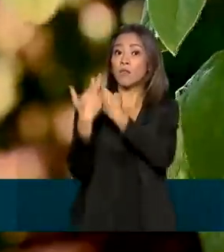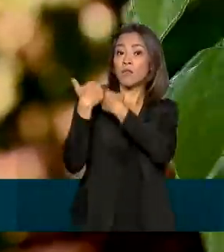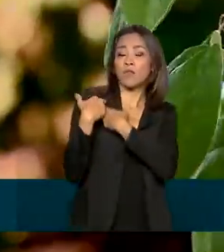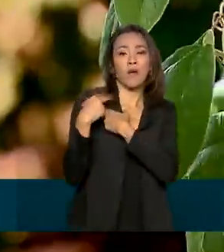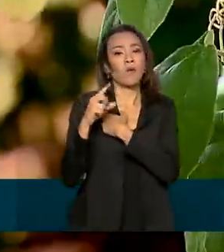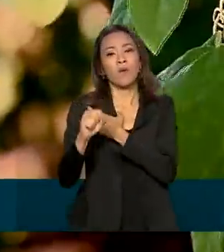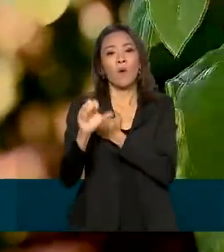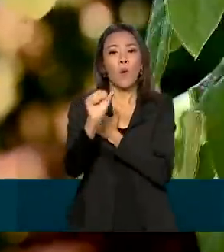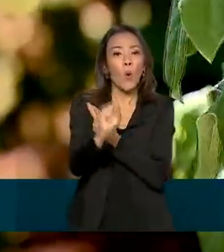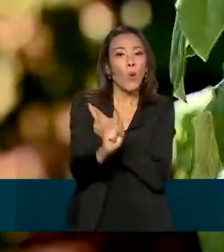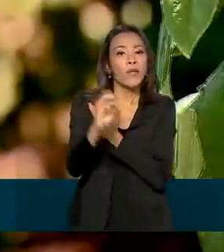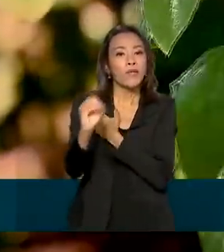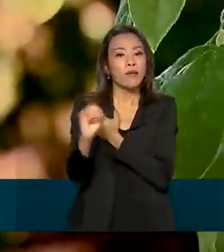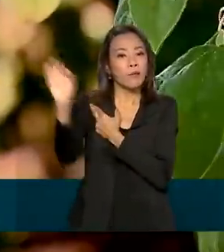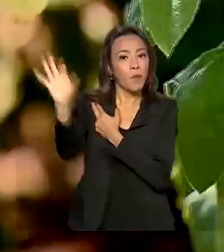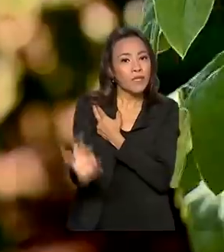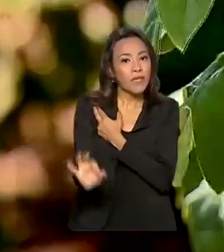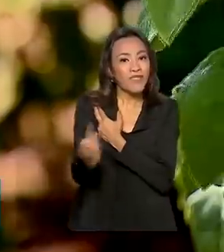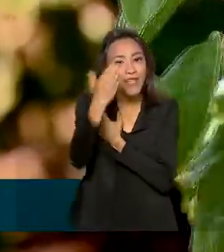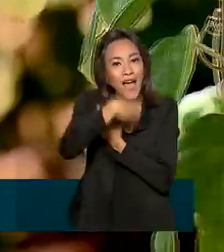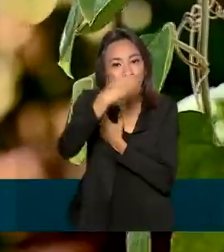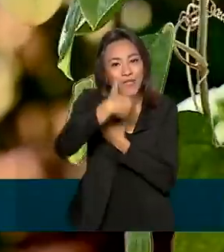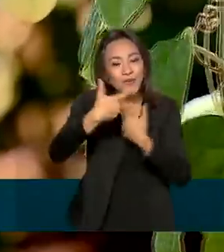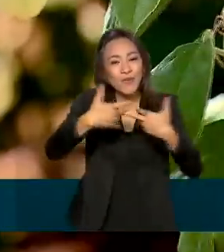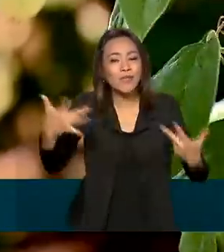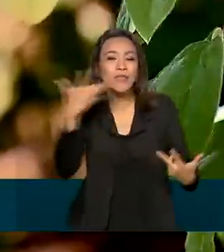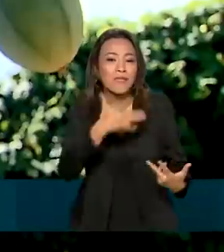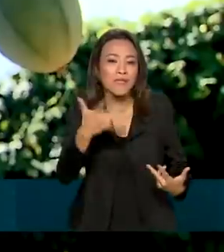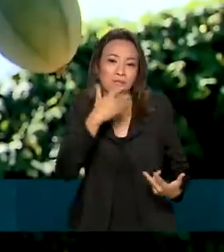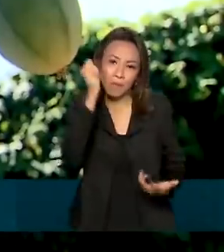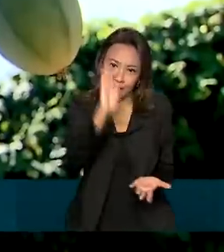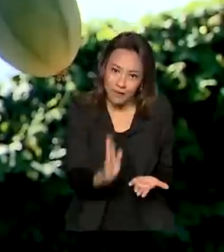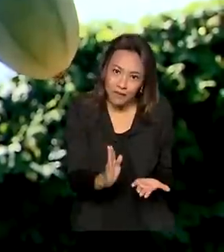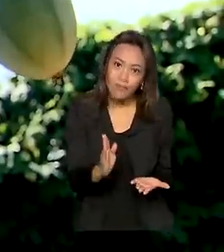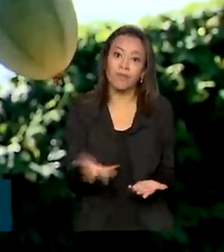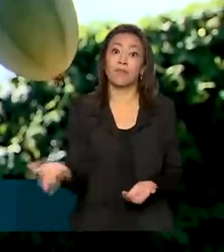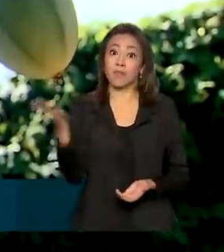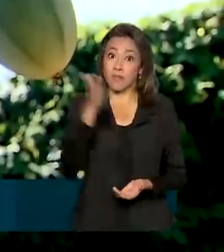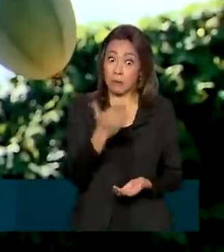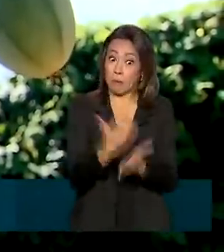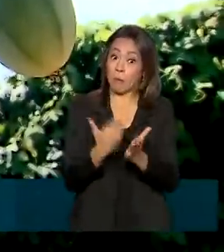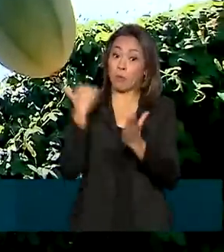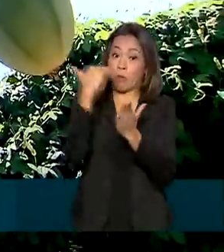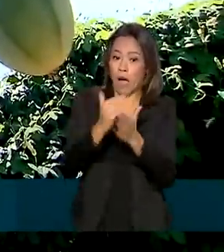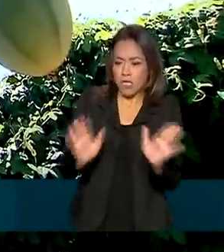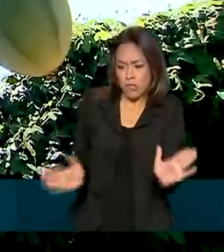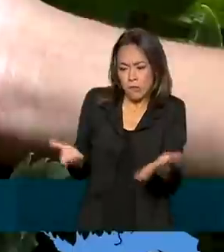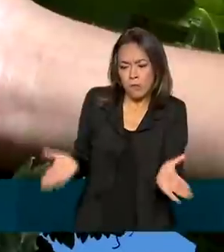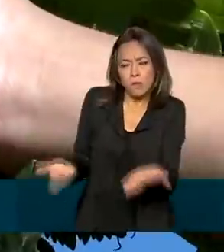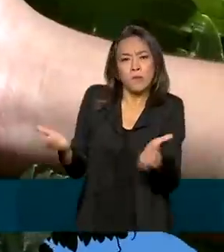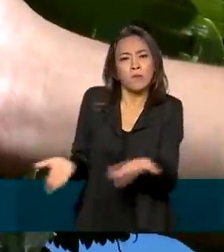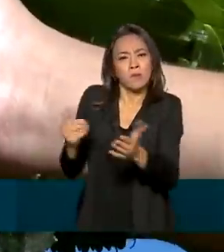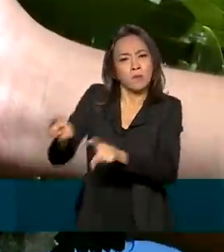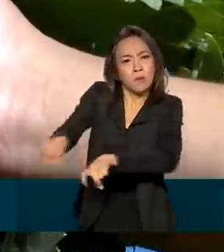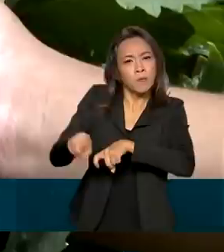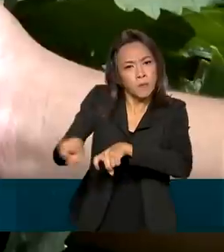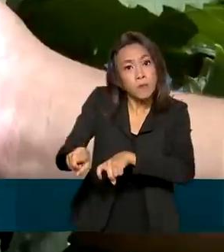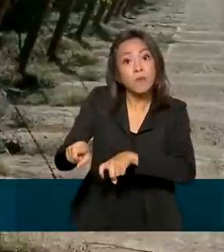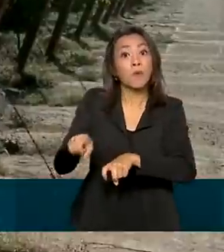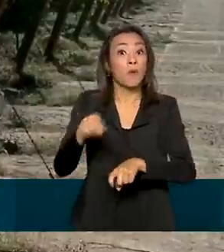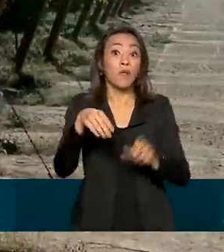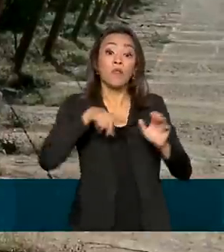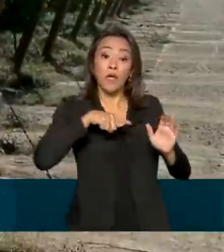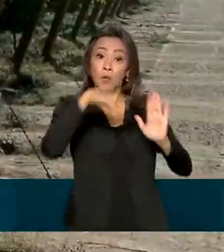produção de 80% das frutas frescas do país. E para aumentar a produtividade local, o programa